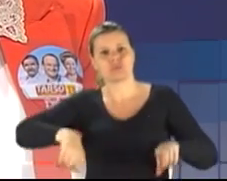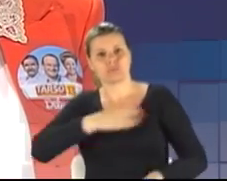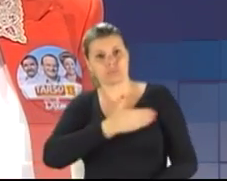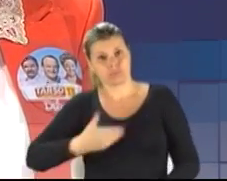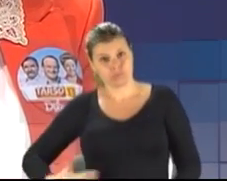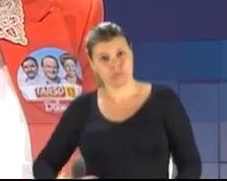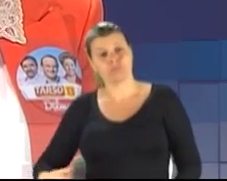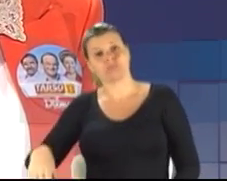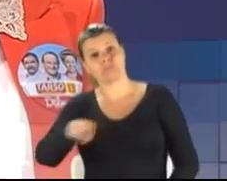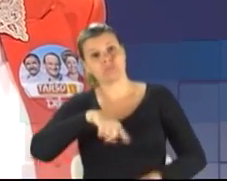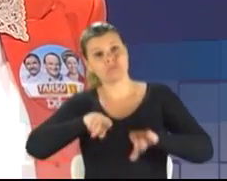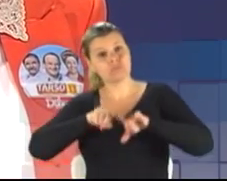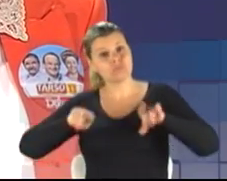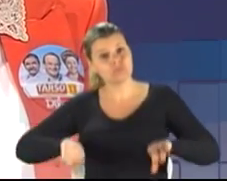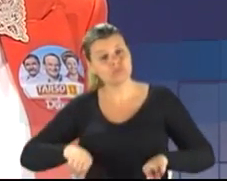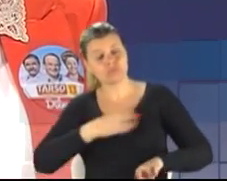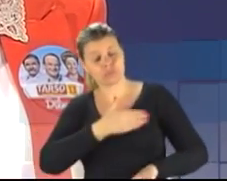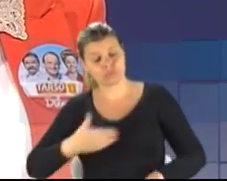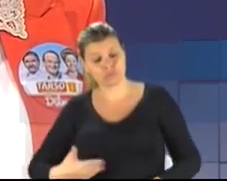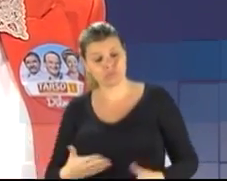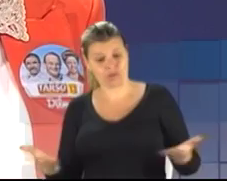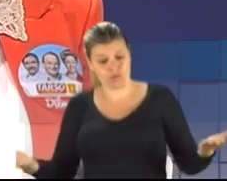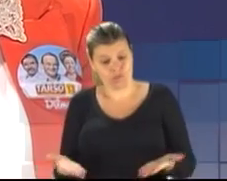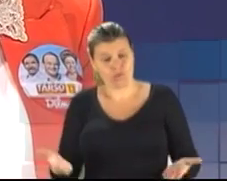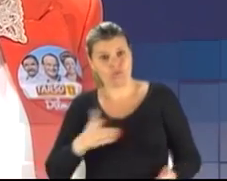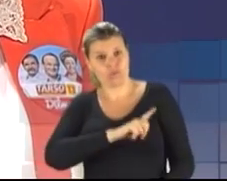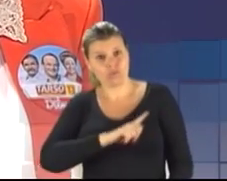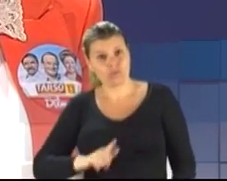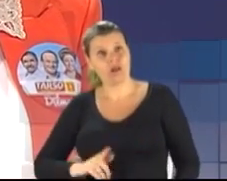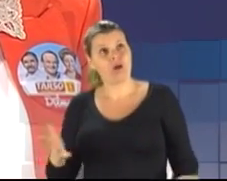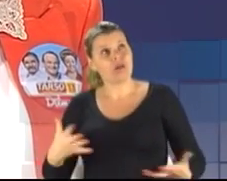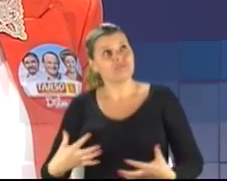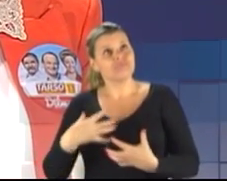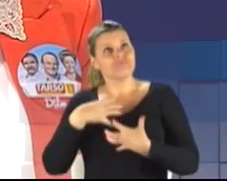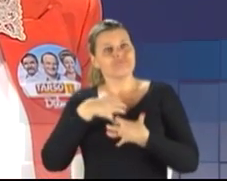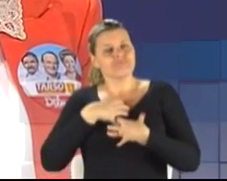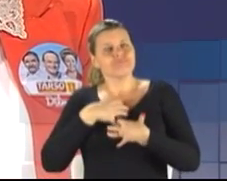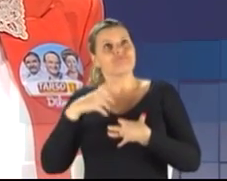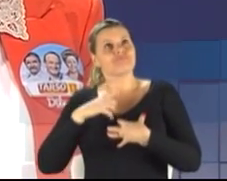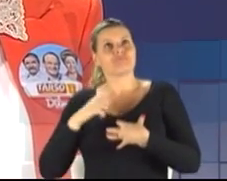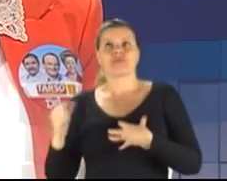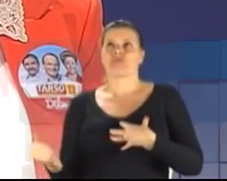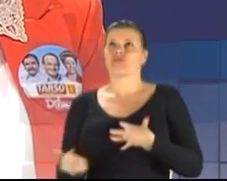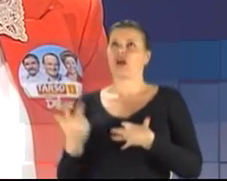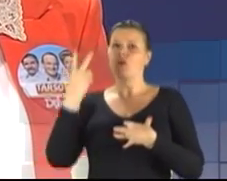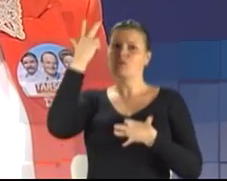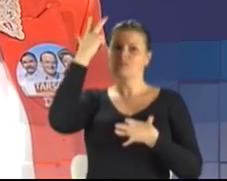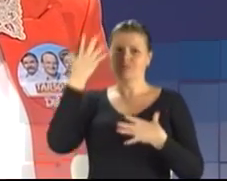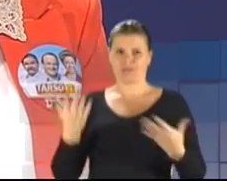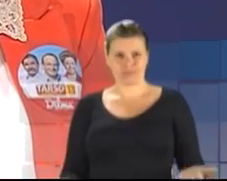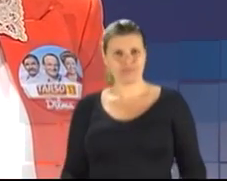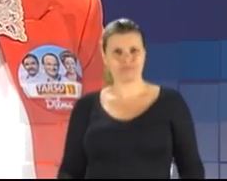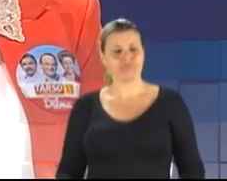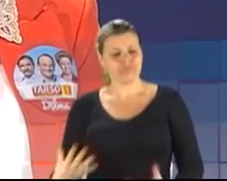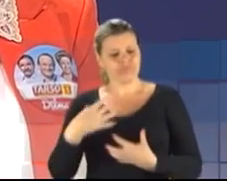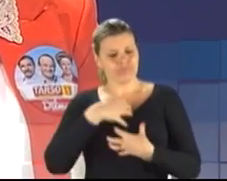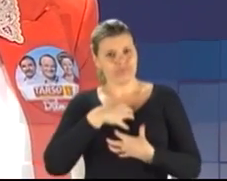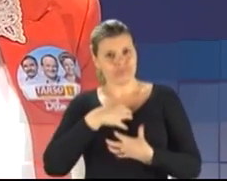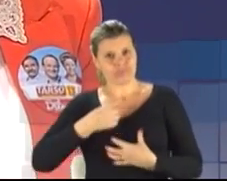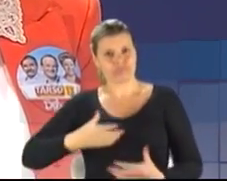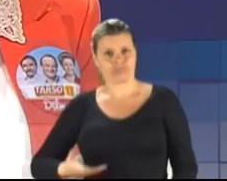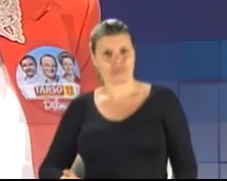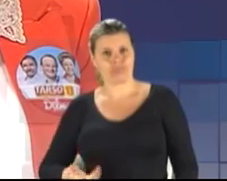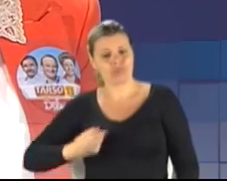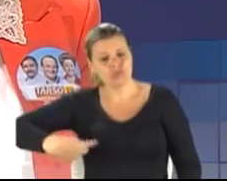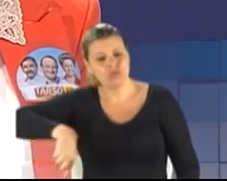servidores públicos, hoje, no nosso governo, estão se sentindo valorizados. Estão sentindo que nós, não só na